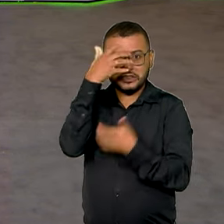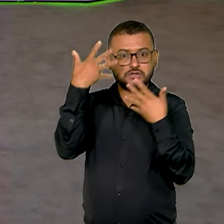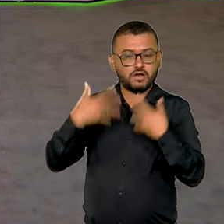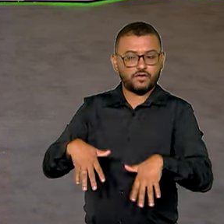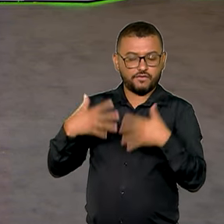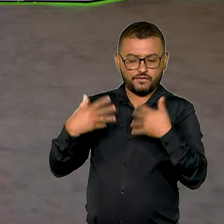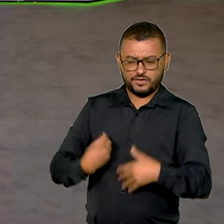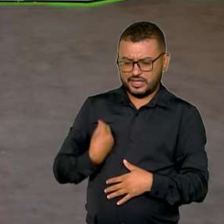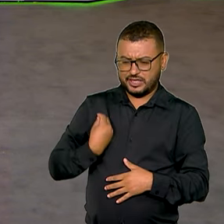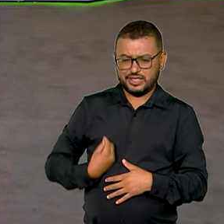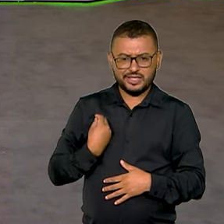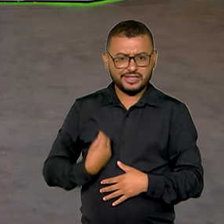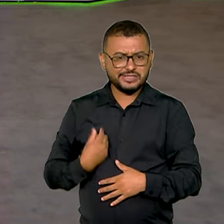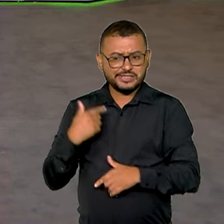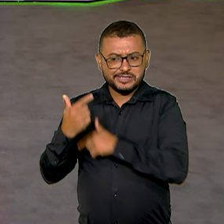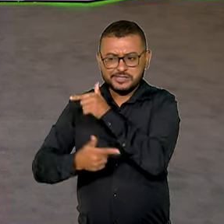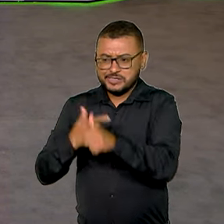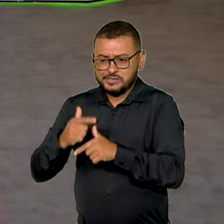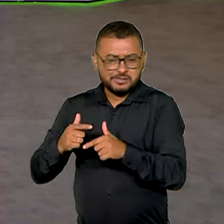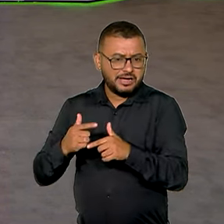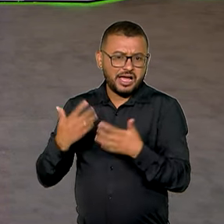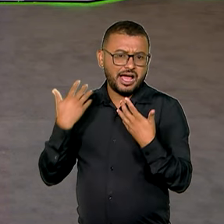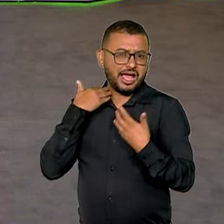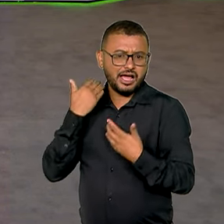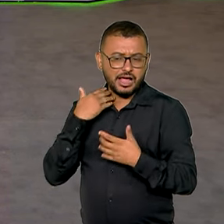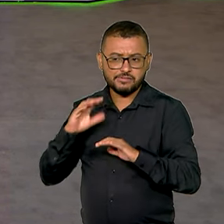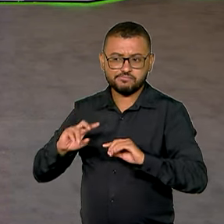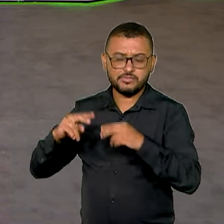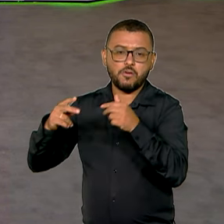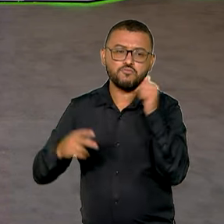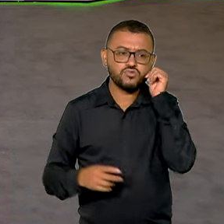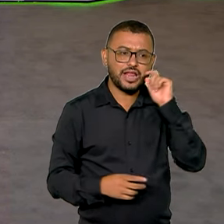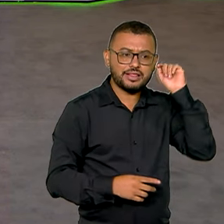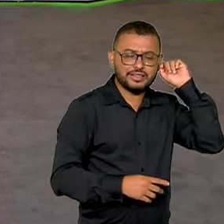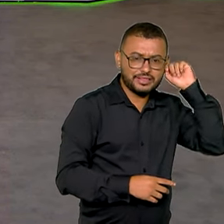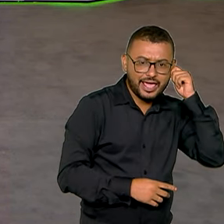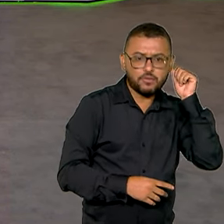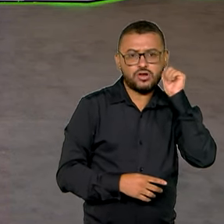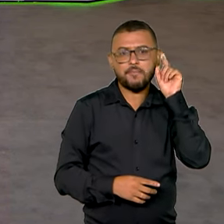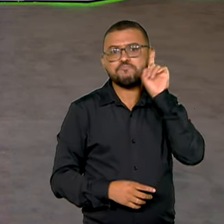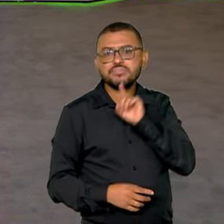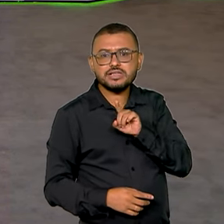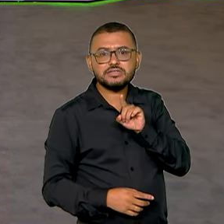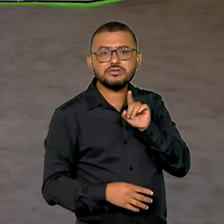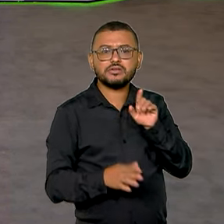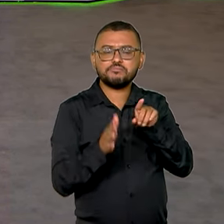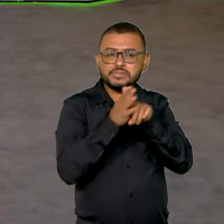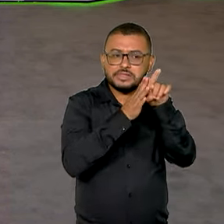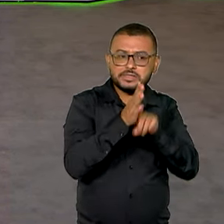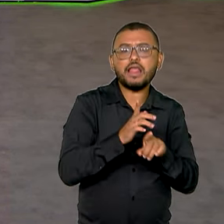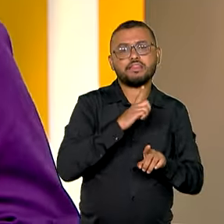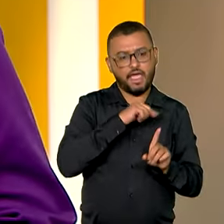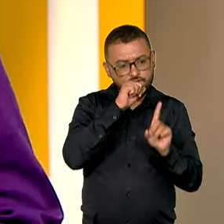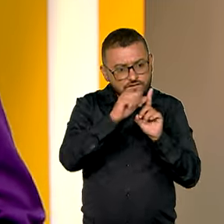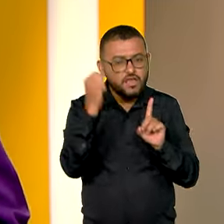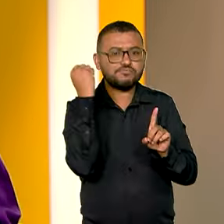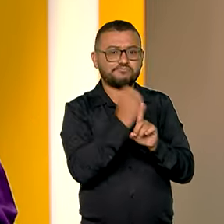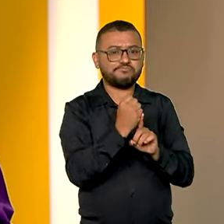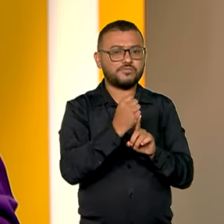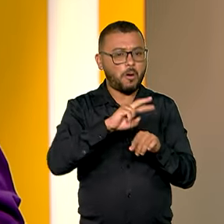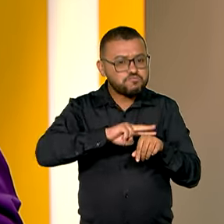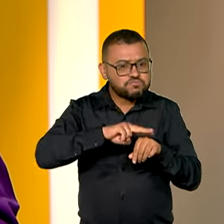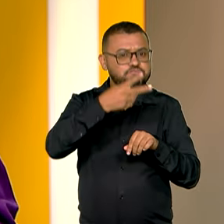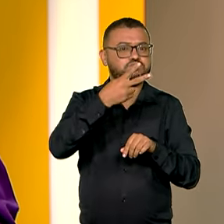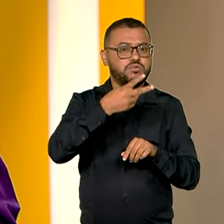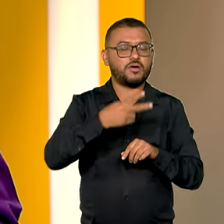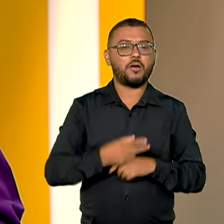jornada de trabalho, aumento da pobreza das pardas e pretas, índices mais altos de feminicídio. Em